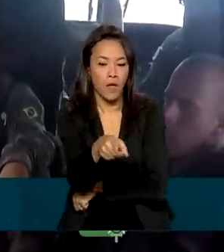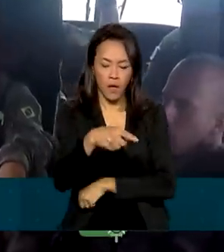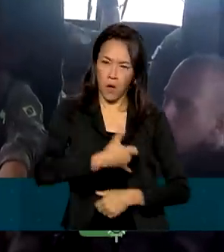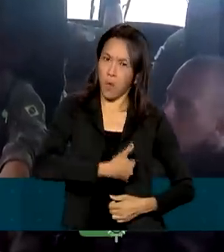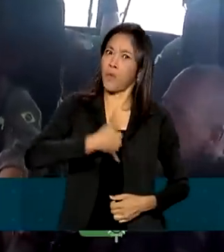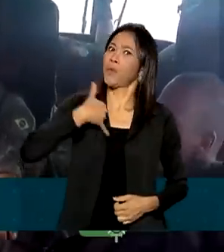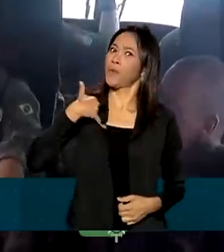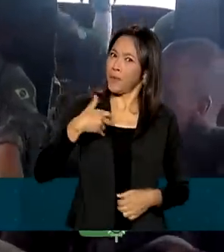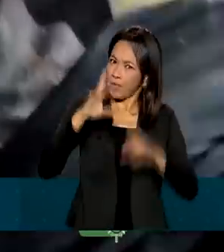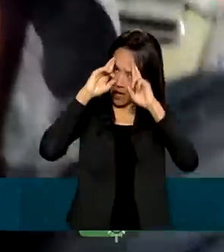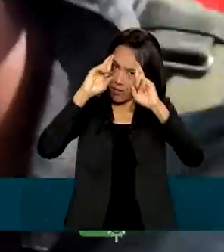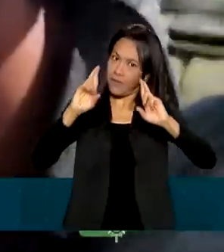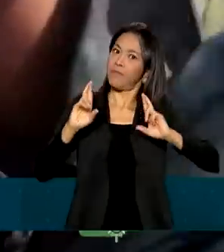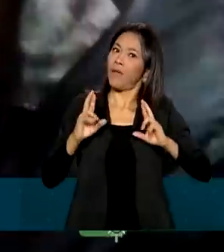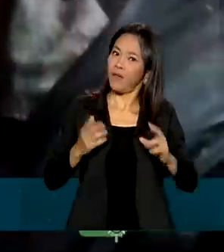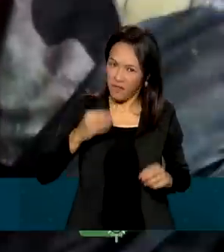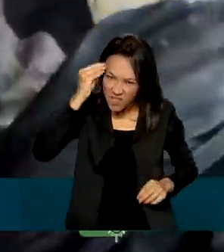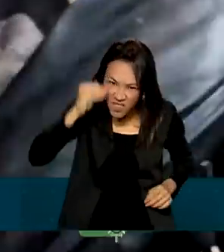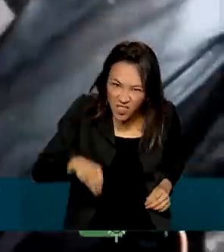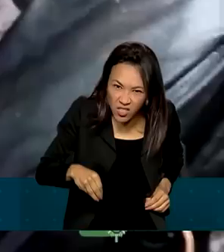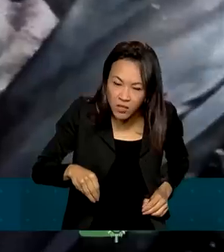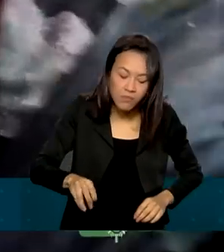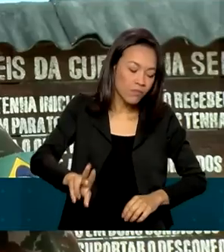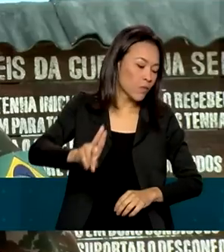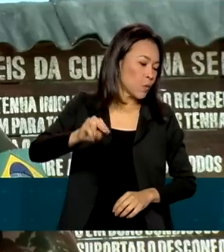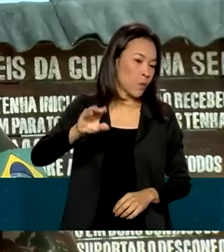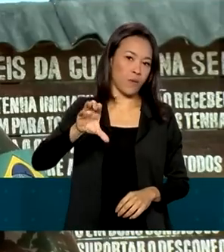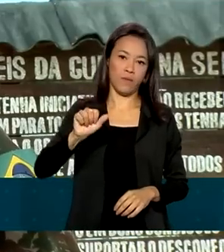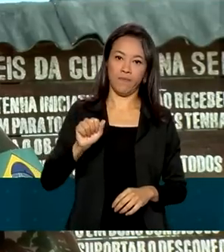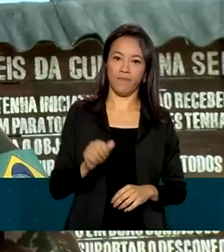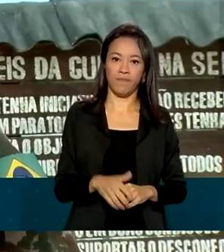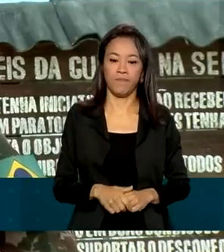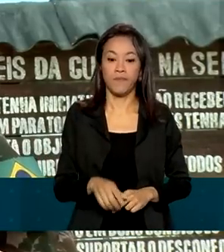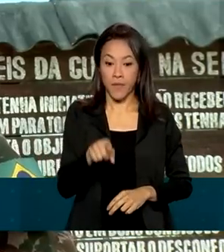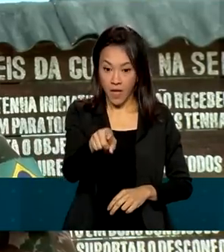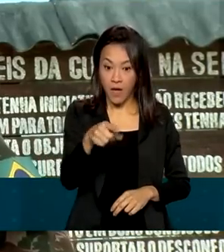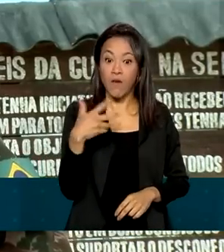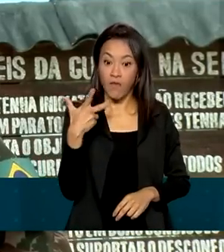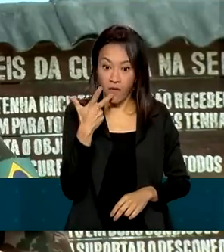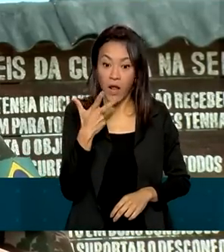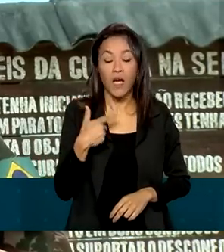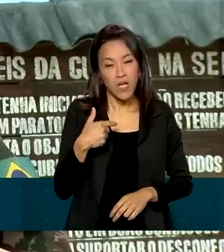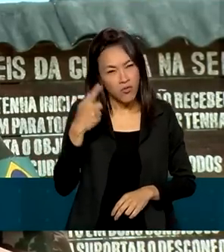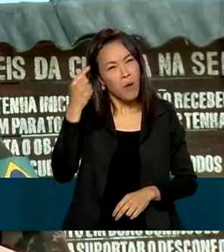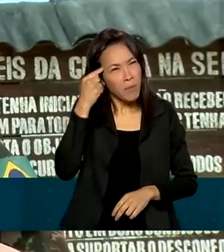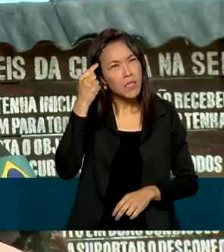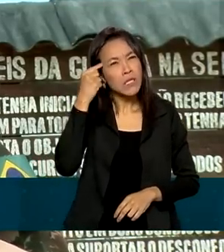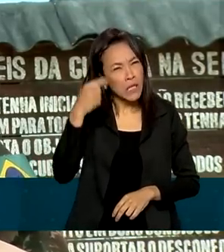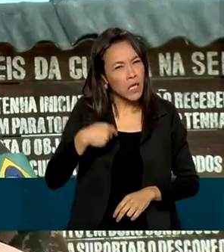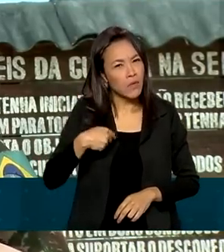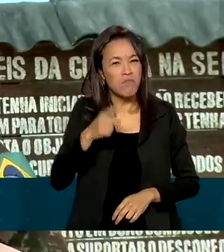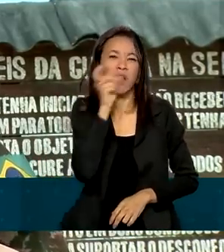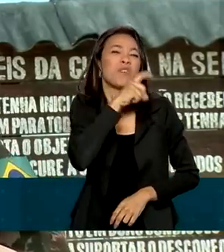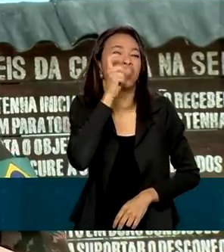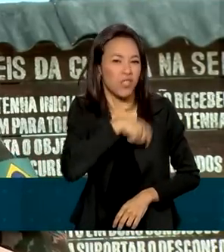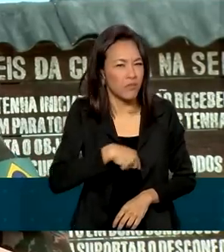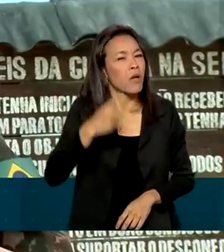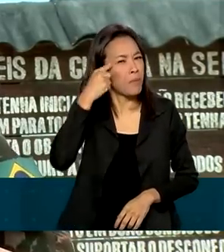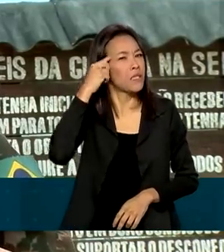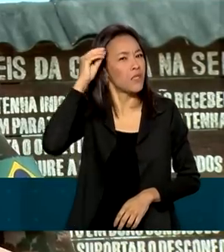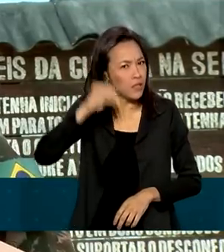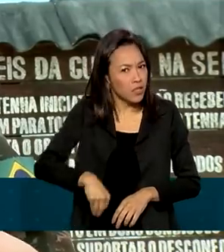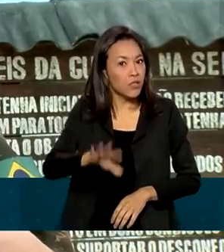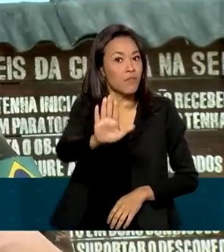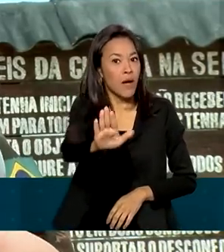e respeito. Desistir? Nunca. Se eu dissesse que em algum momento não passou isso pela cabeça, eu ia estar mentindo. Mas o que importa